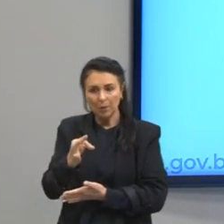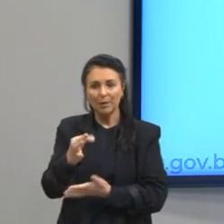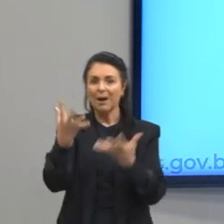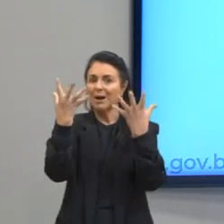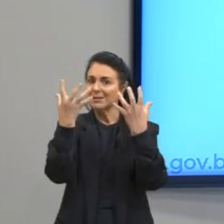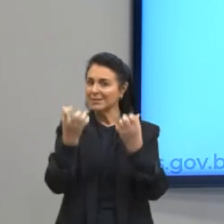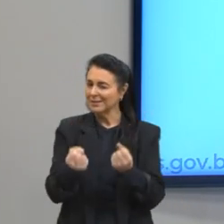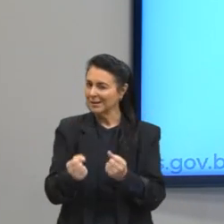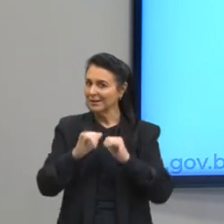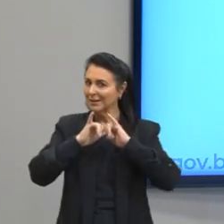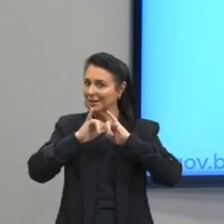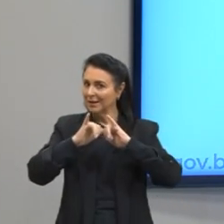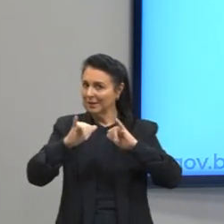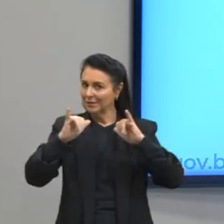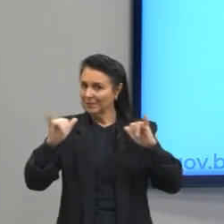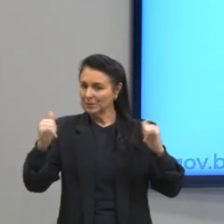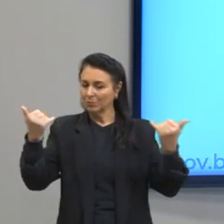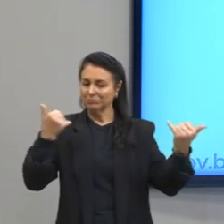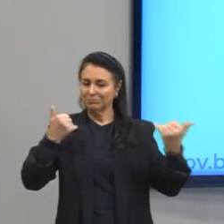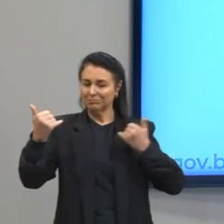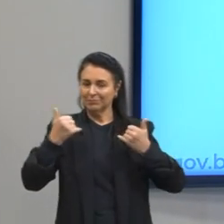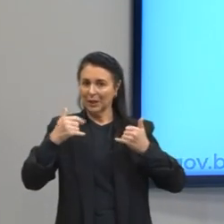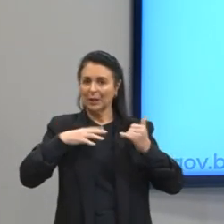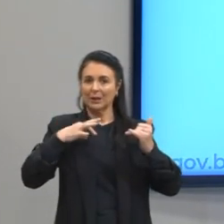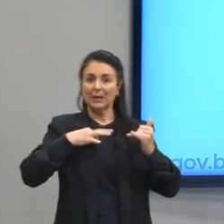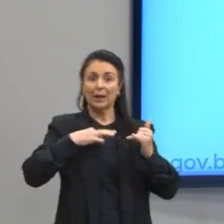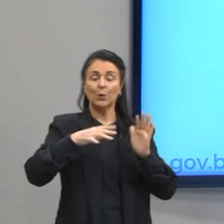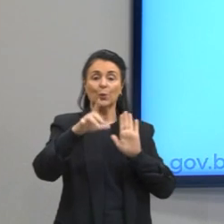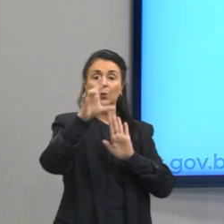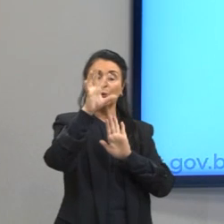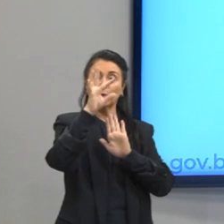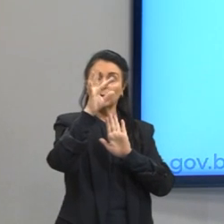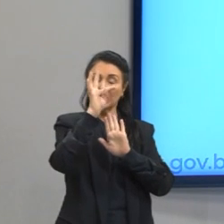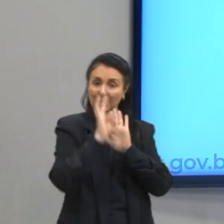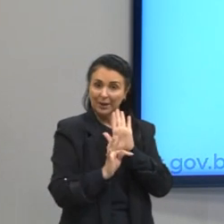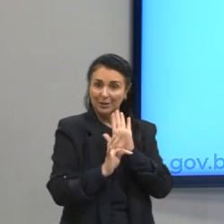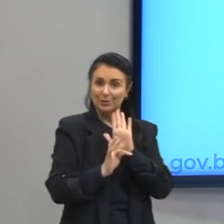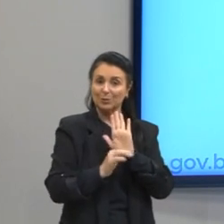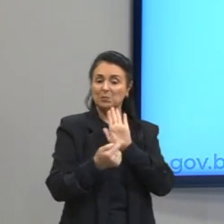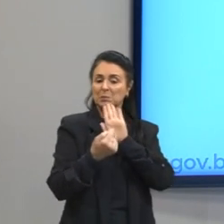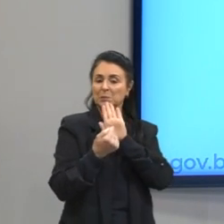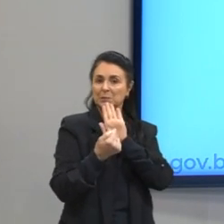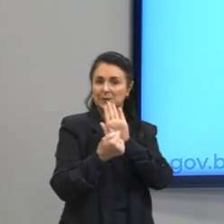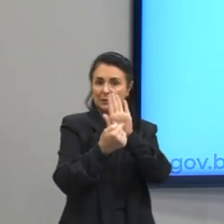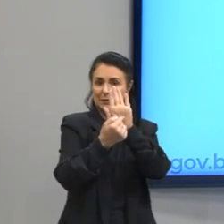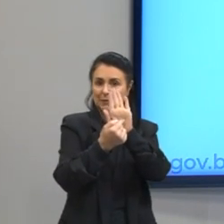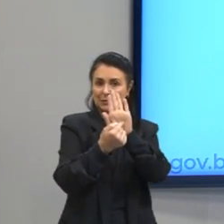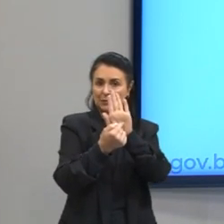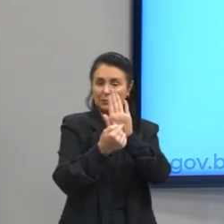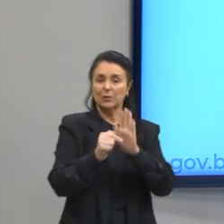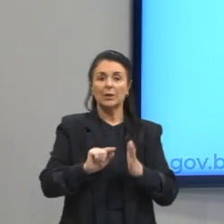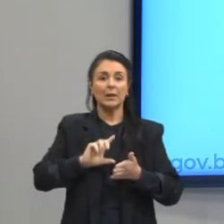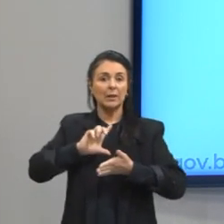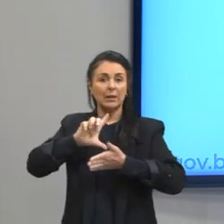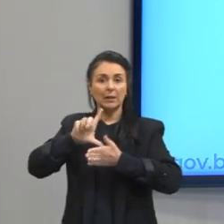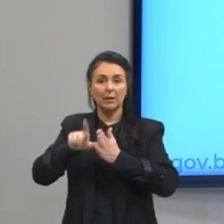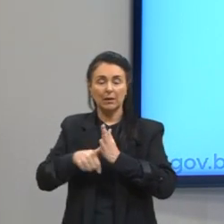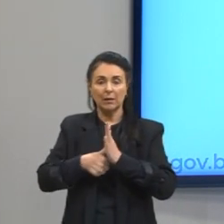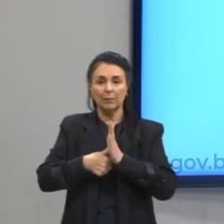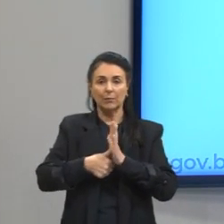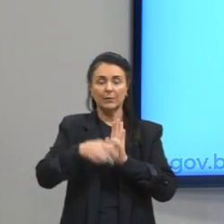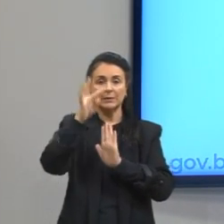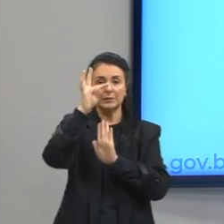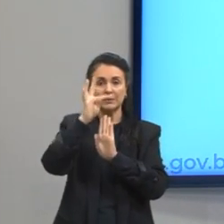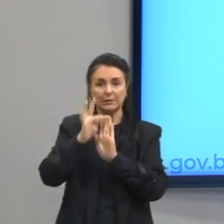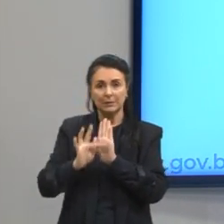com ela, eu tenho aquilo que eu chamo de texto expositivo. Depois, o que a gente chama